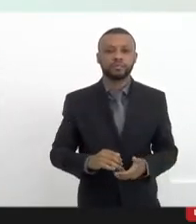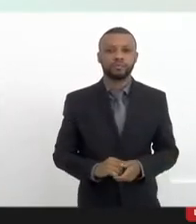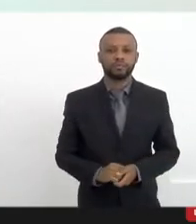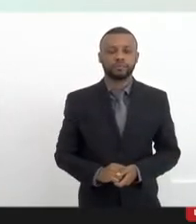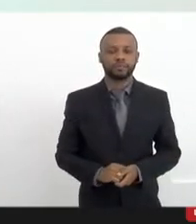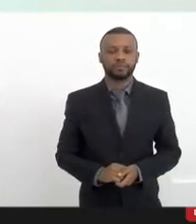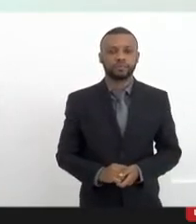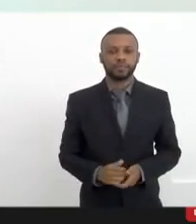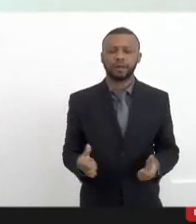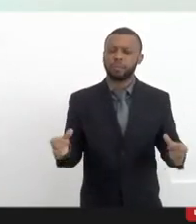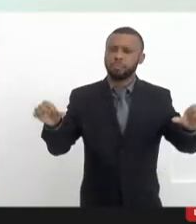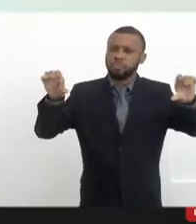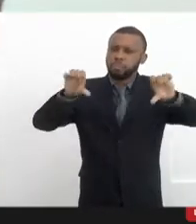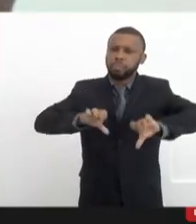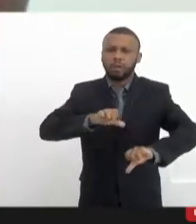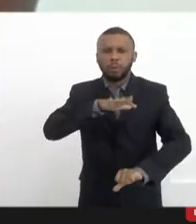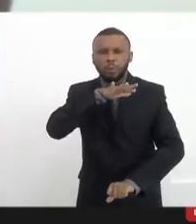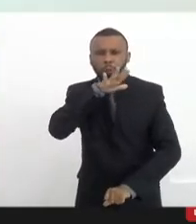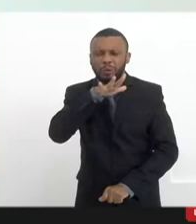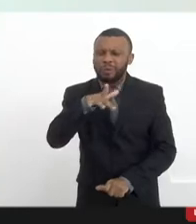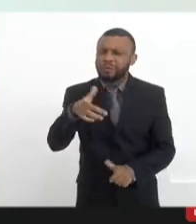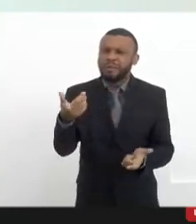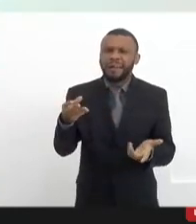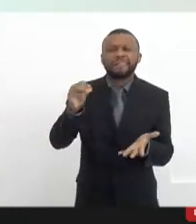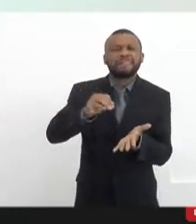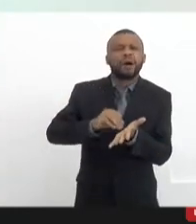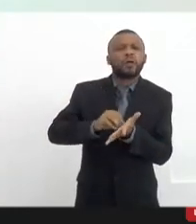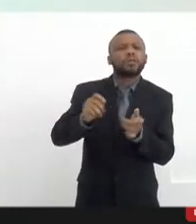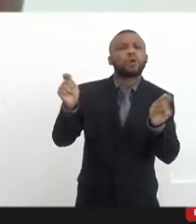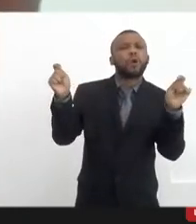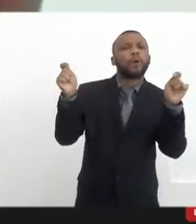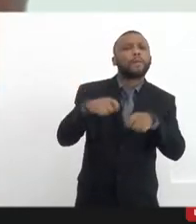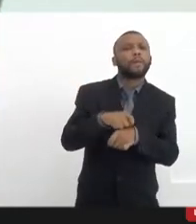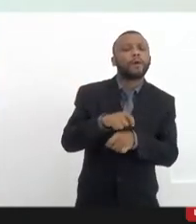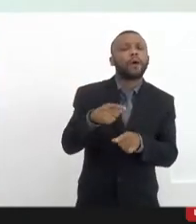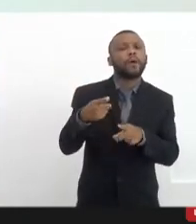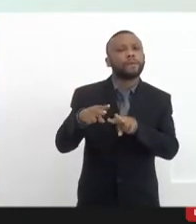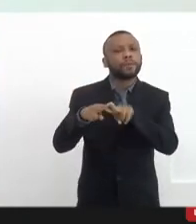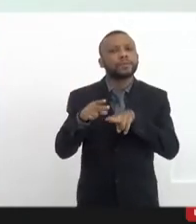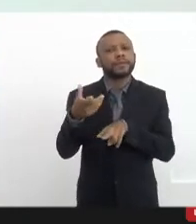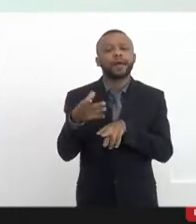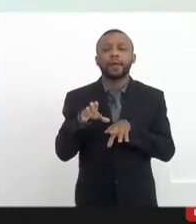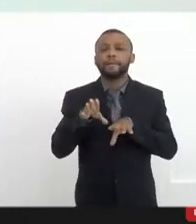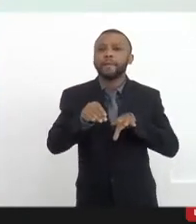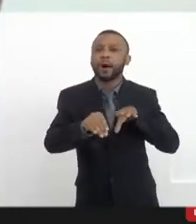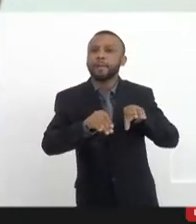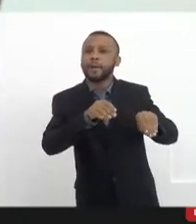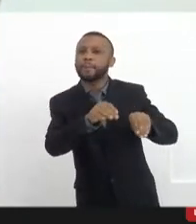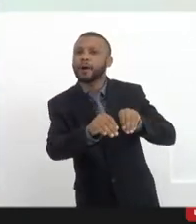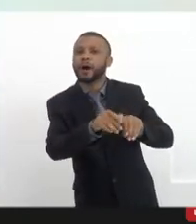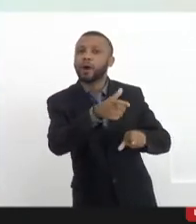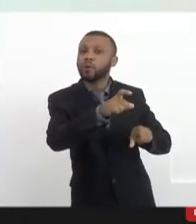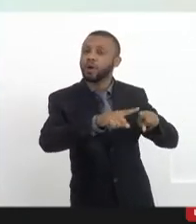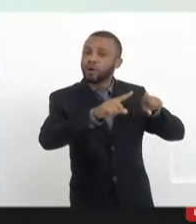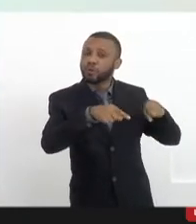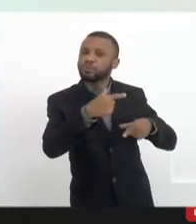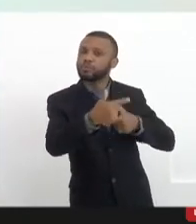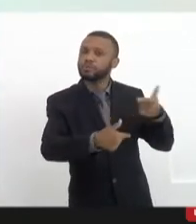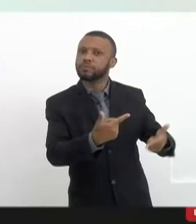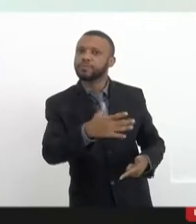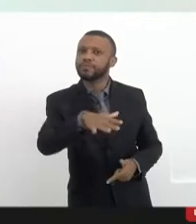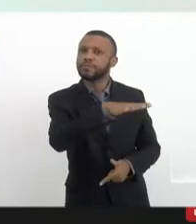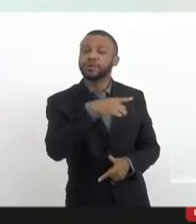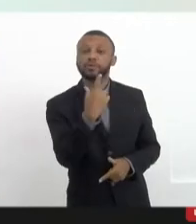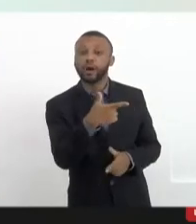é muito ruim, é muito incompetência, é por isso que eles vêm pegar os nossos comunicadores que nós